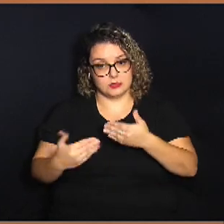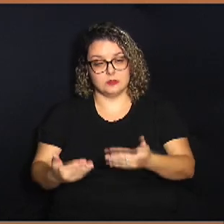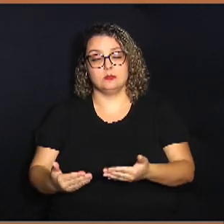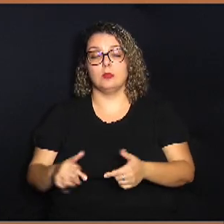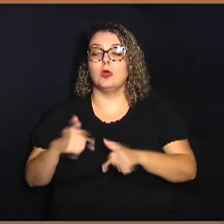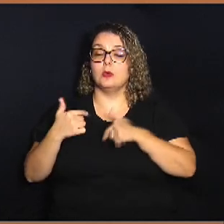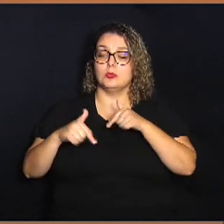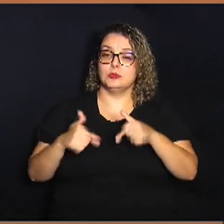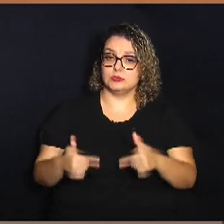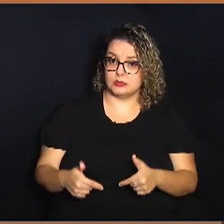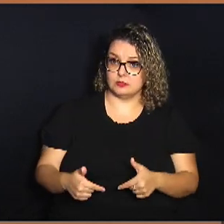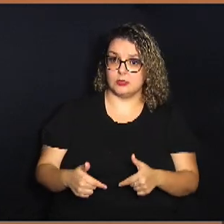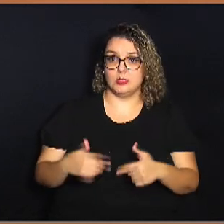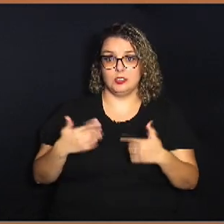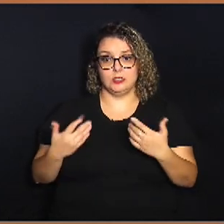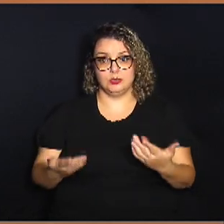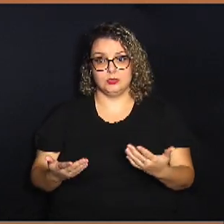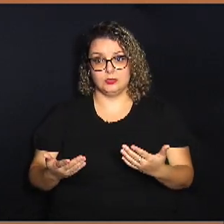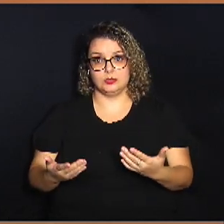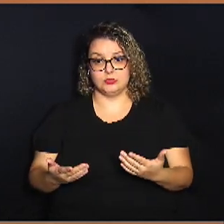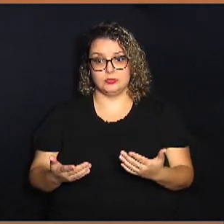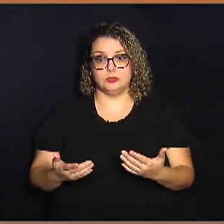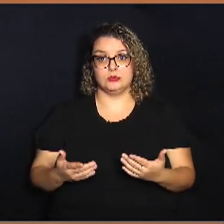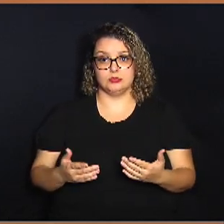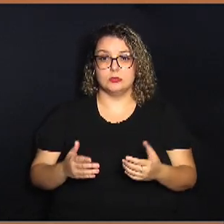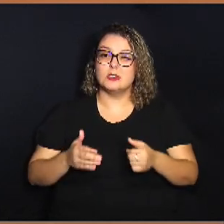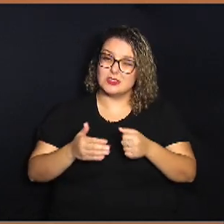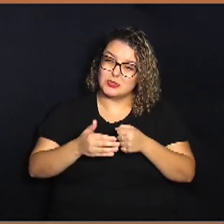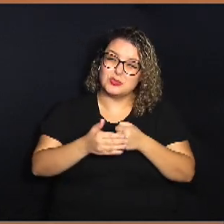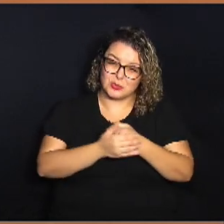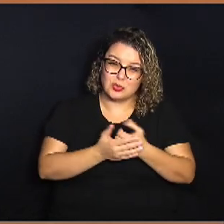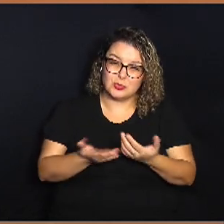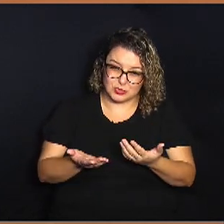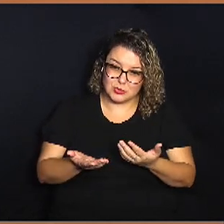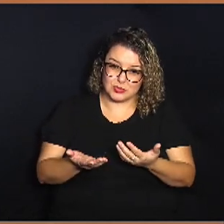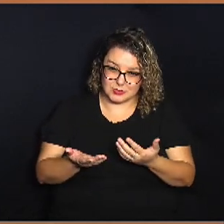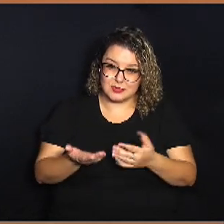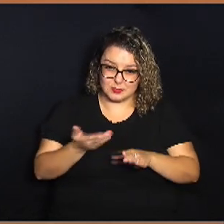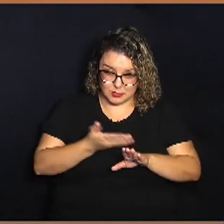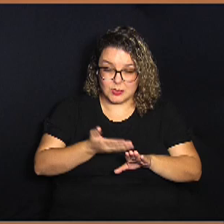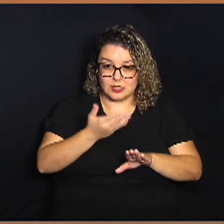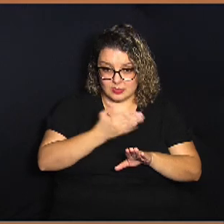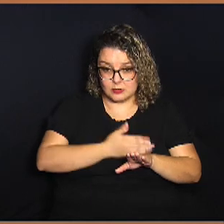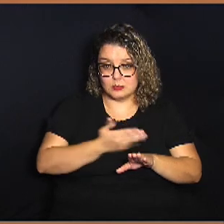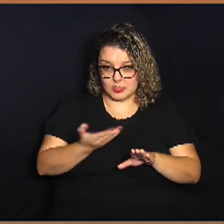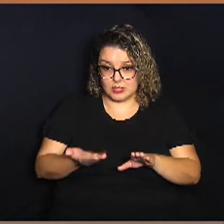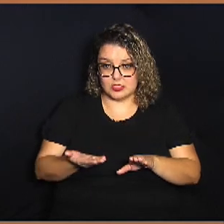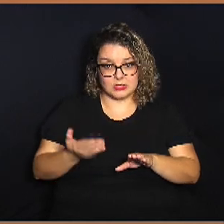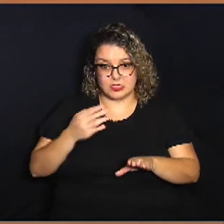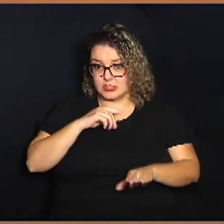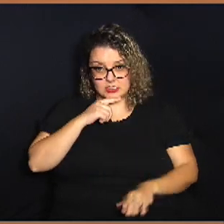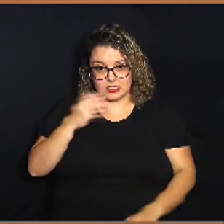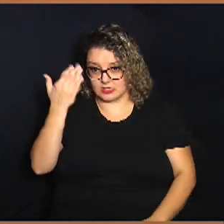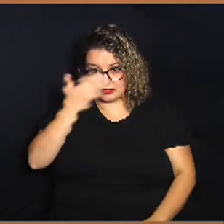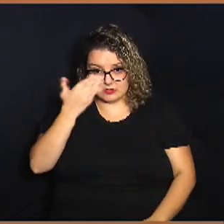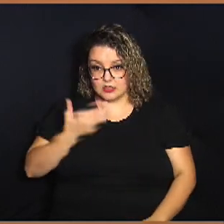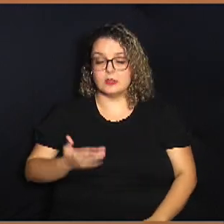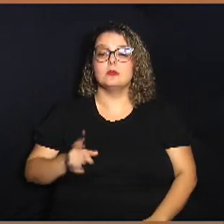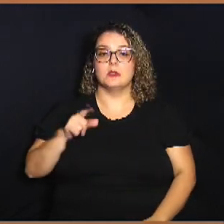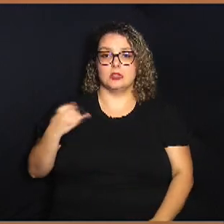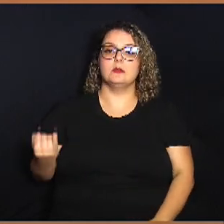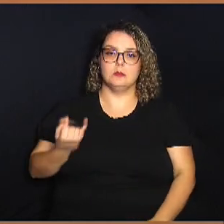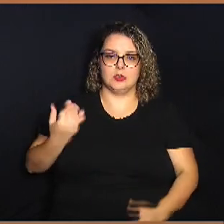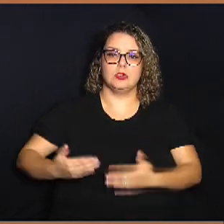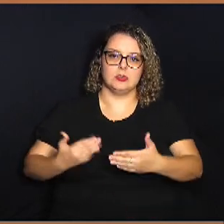trabalho que apesar de ser um trabalho bem escondido de bastidores praticamente mas tem fundamental importância no